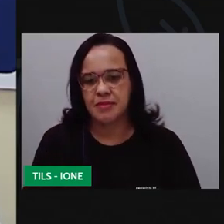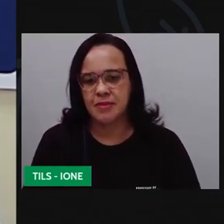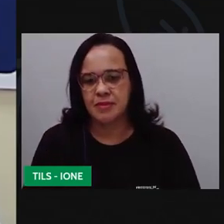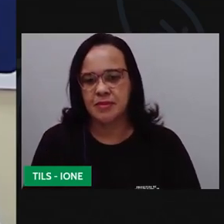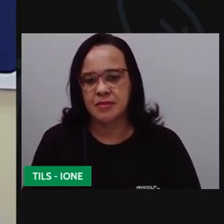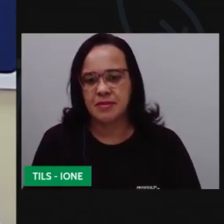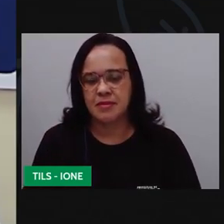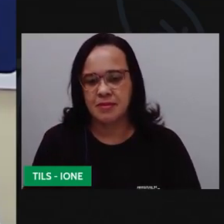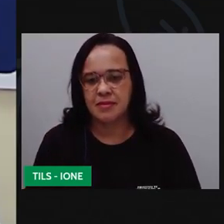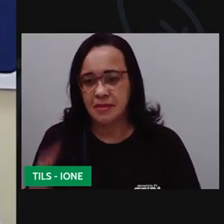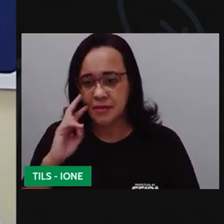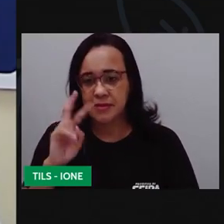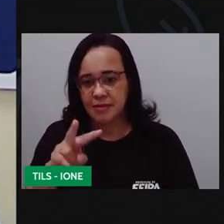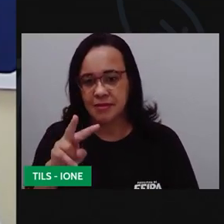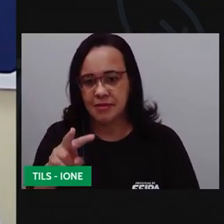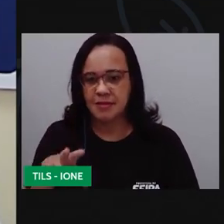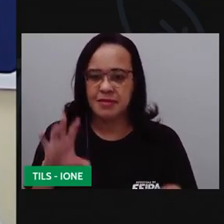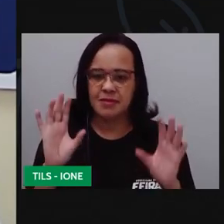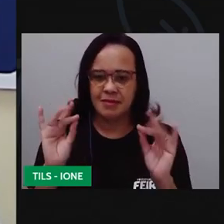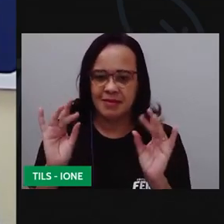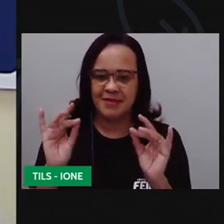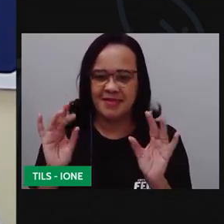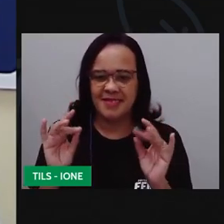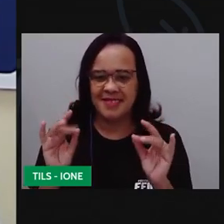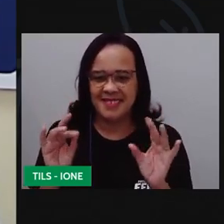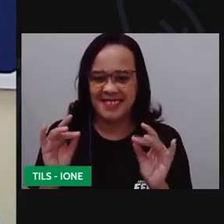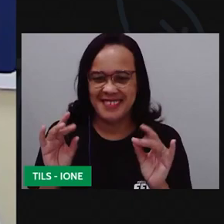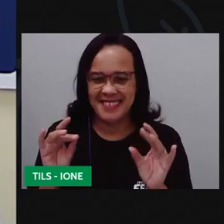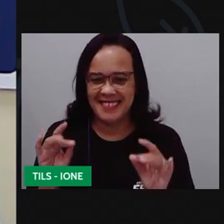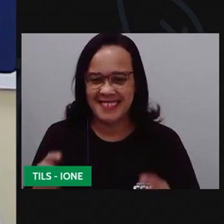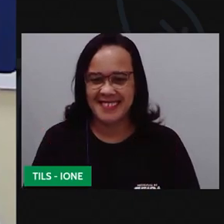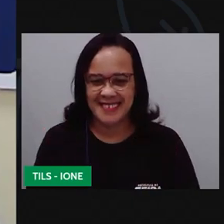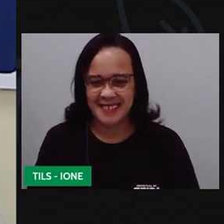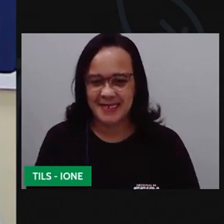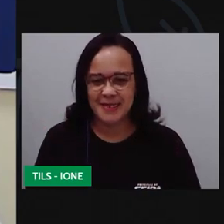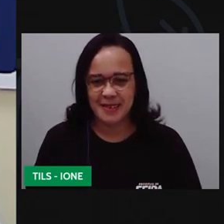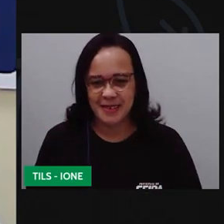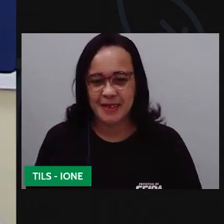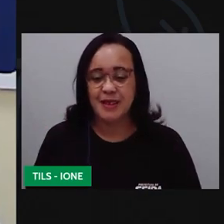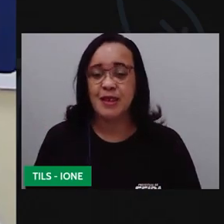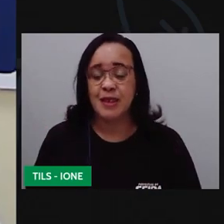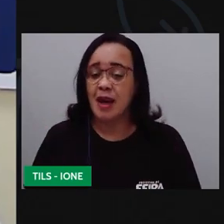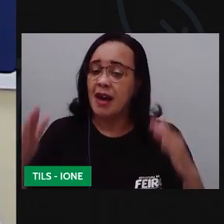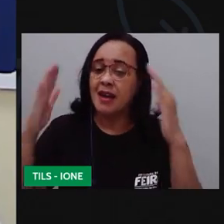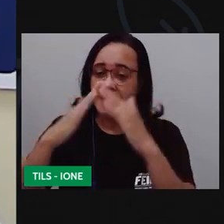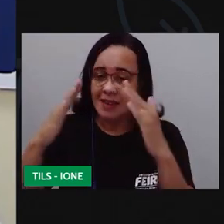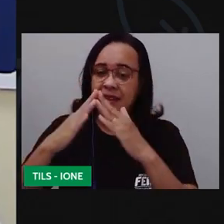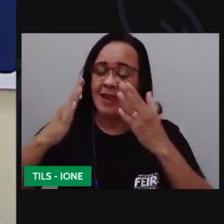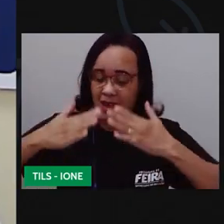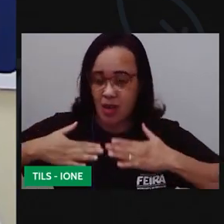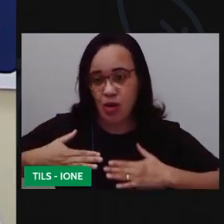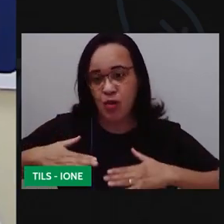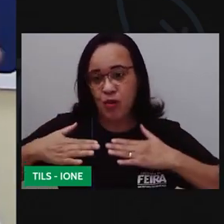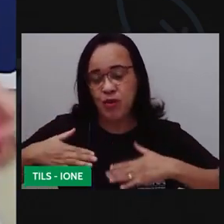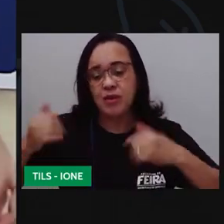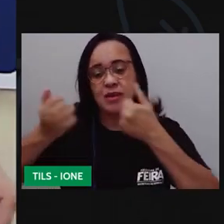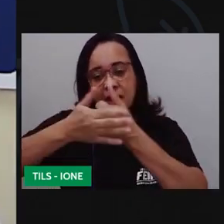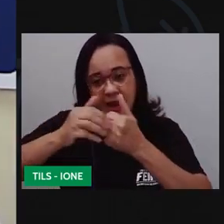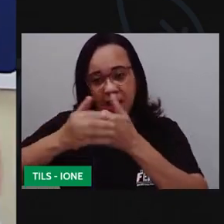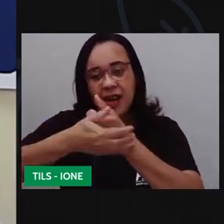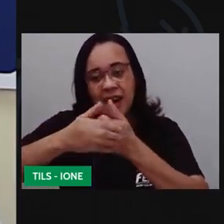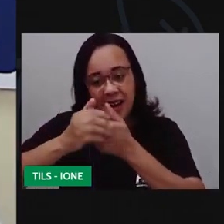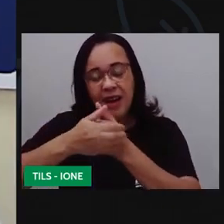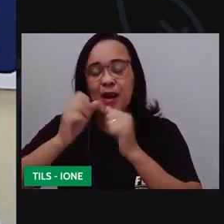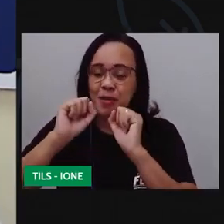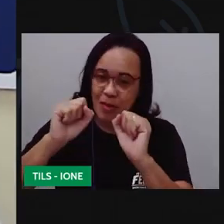tá vendo? colinha bonitinha e aí você vai ter tempo em casa de fazer isso com todo toda calma e todo carinho pegou um